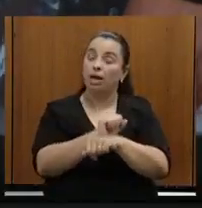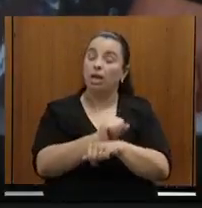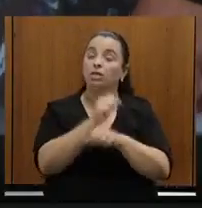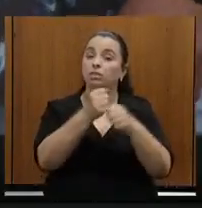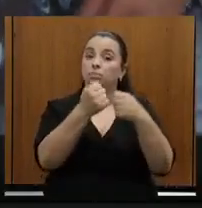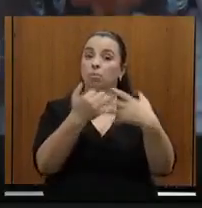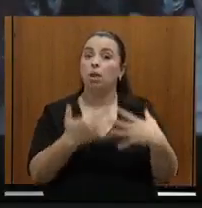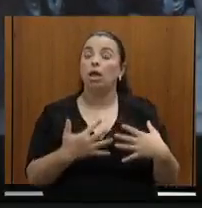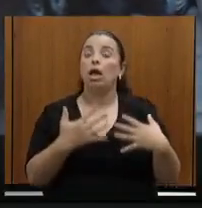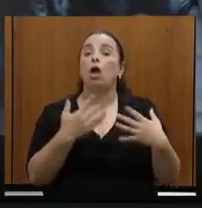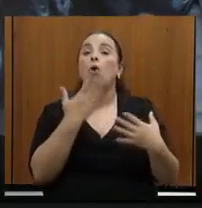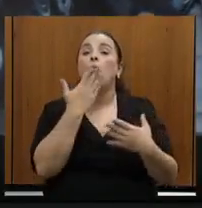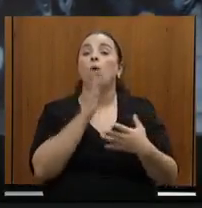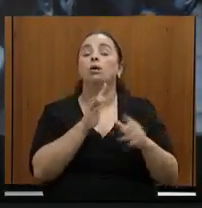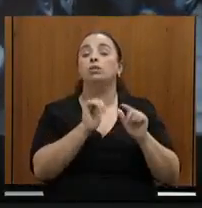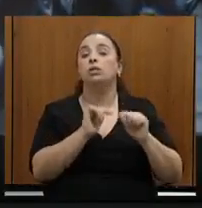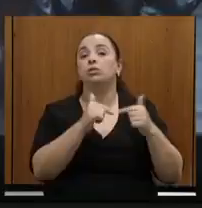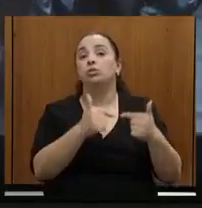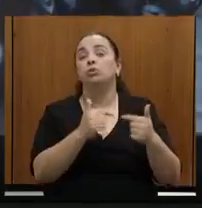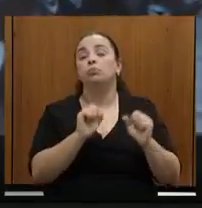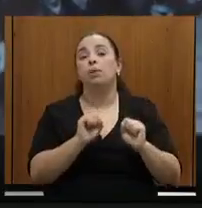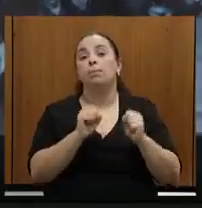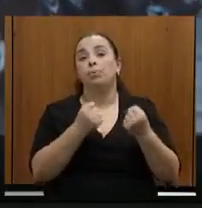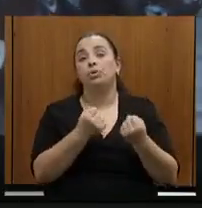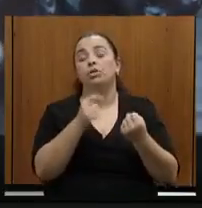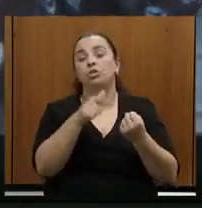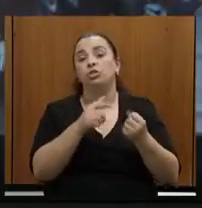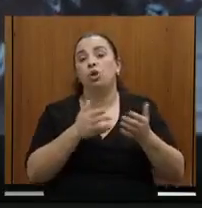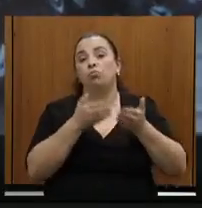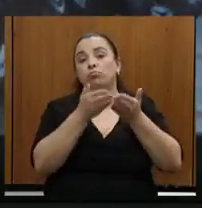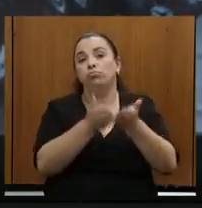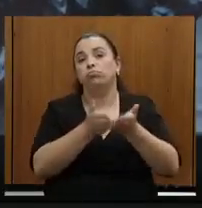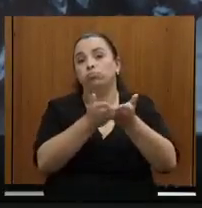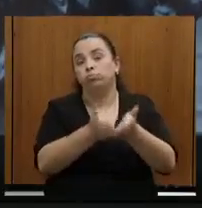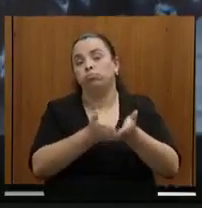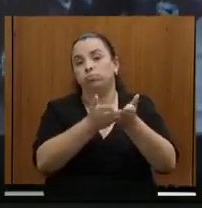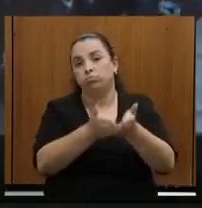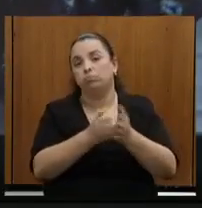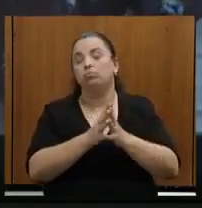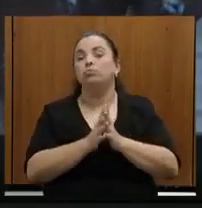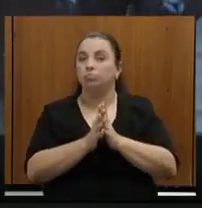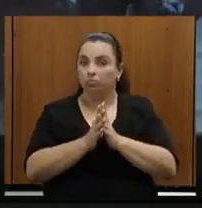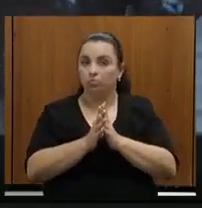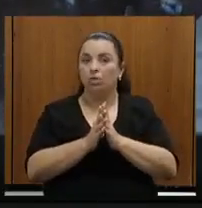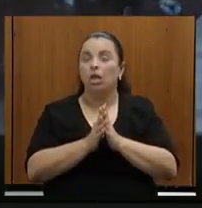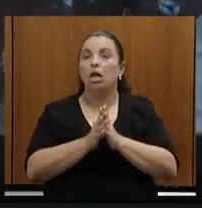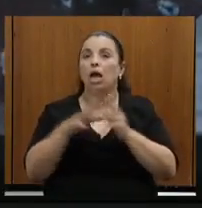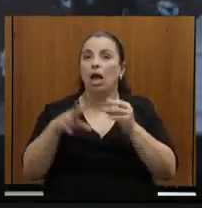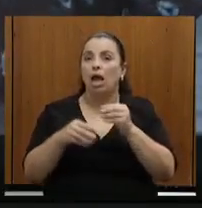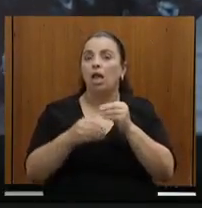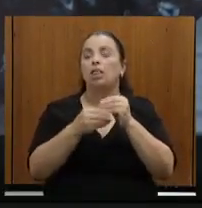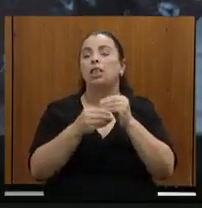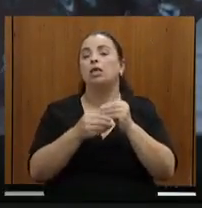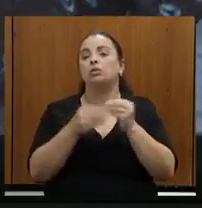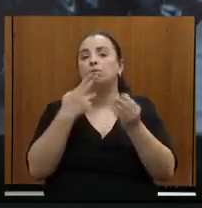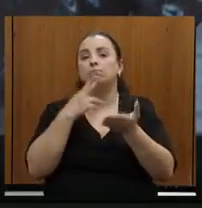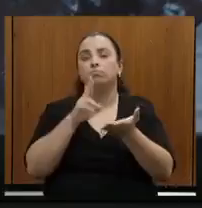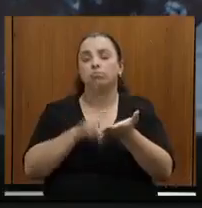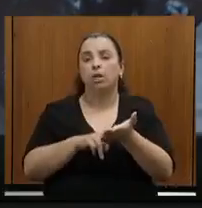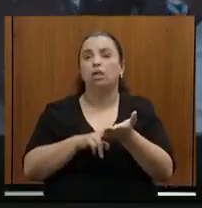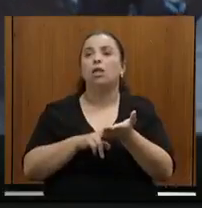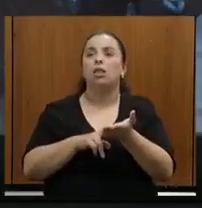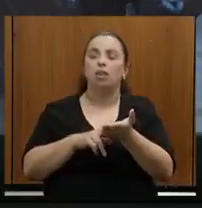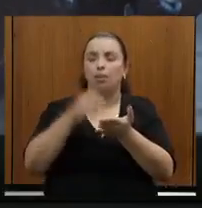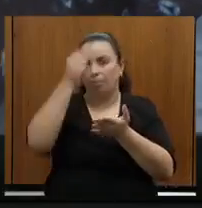as medidas adotadas para proteger a embarcação. Em anexo, correspondência conjunta da Prefeitura e de Empresa